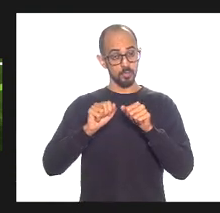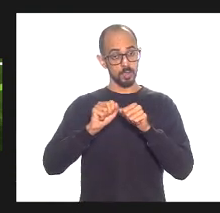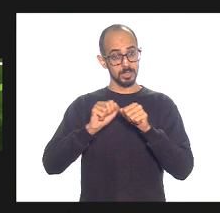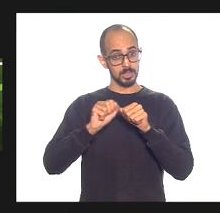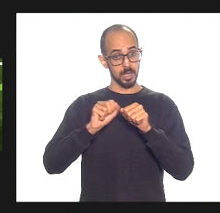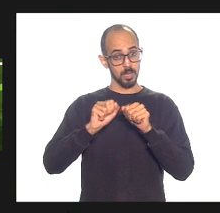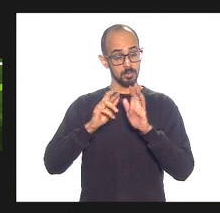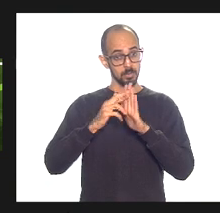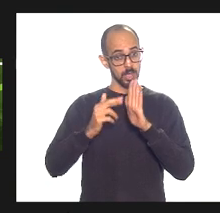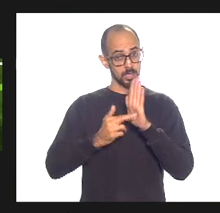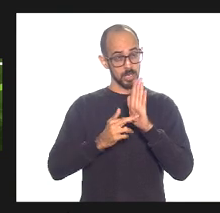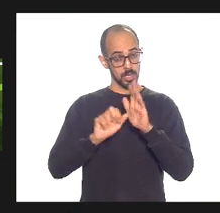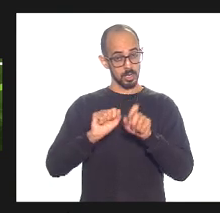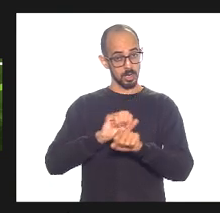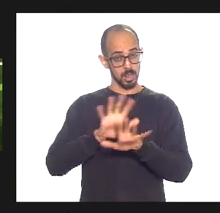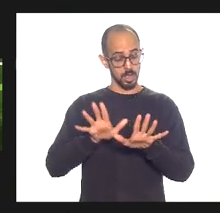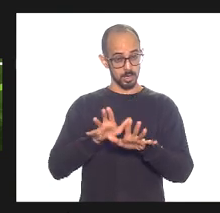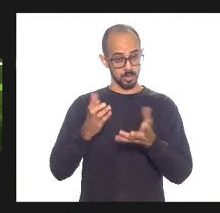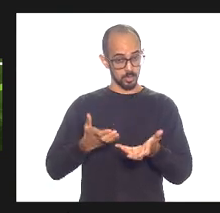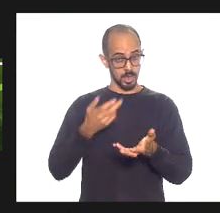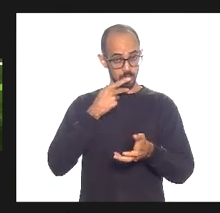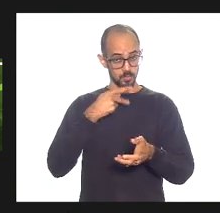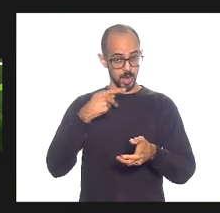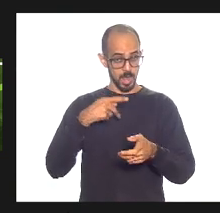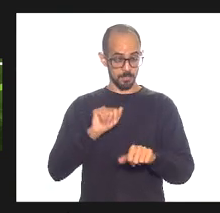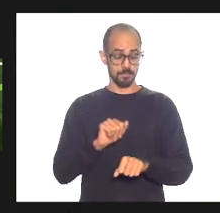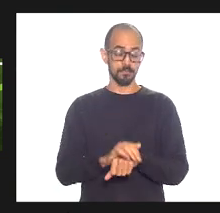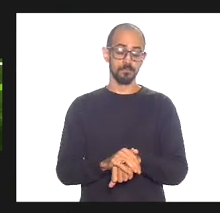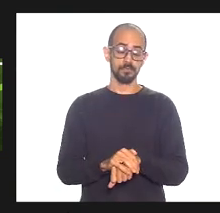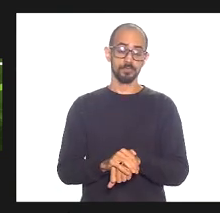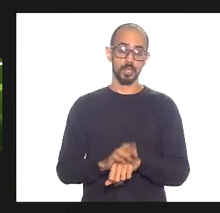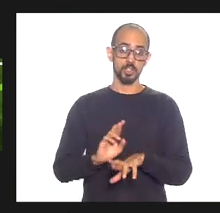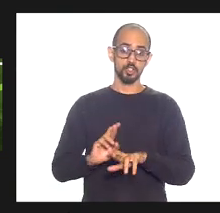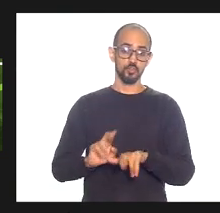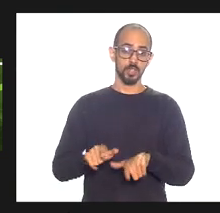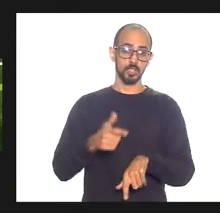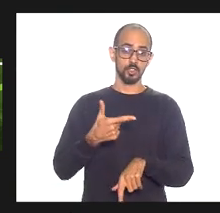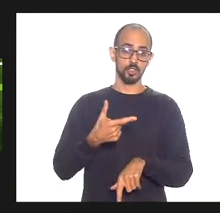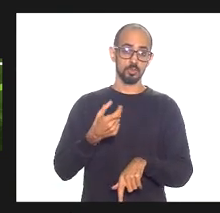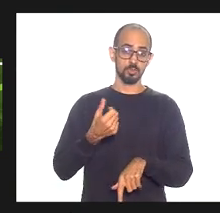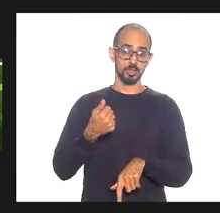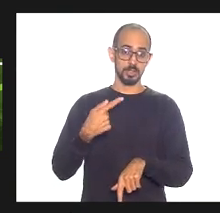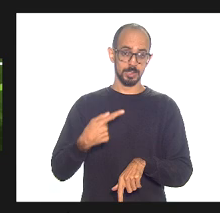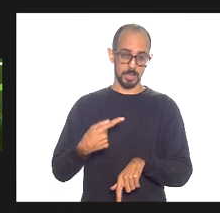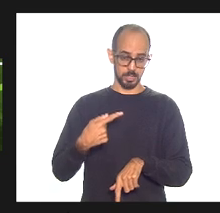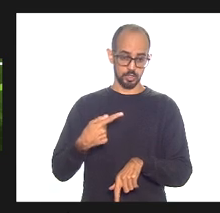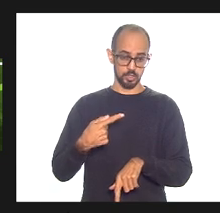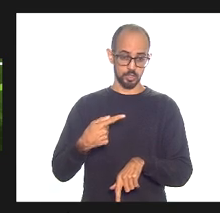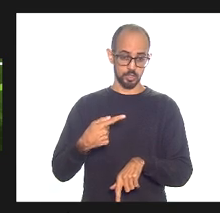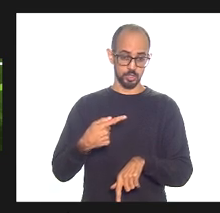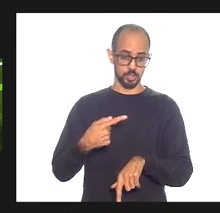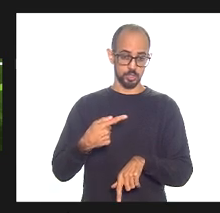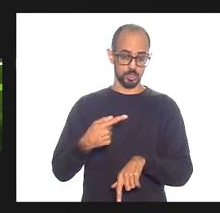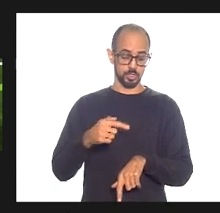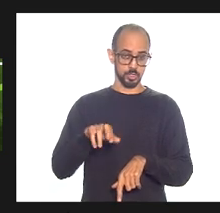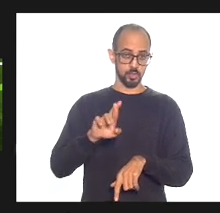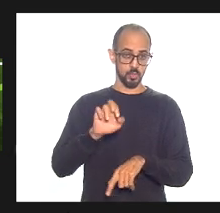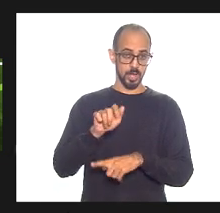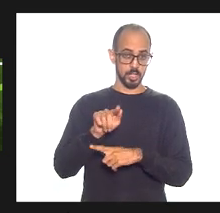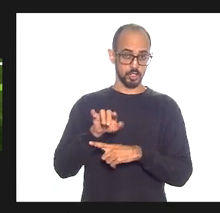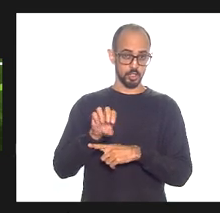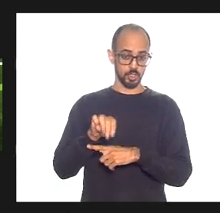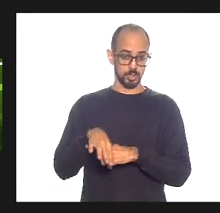apenas trazer alguns dados importantes que diferente de 2017 neste regime que concordo com vossa excelência